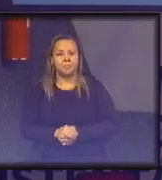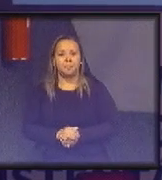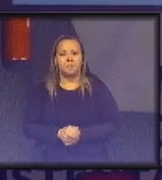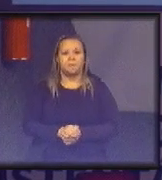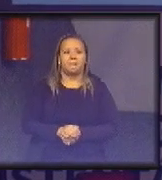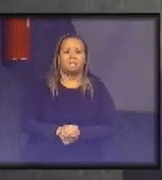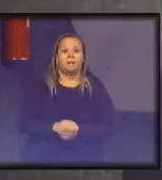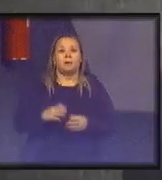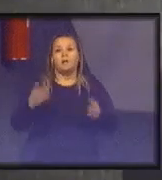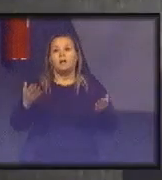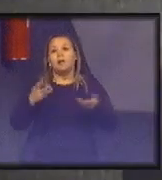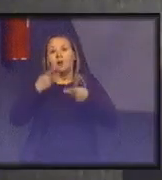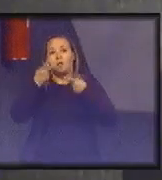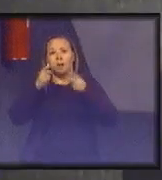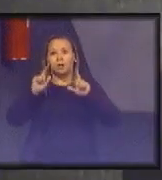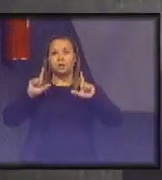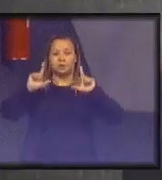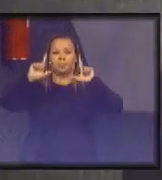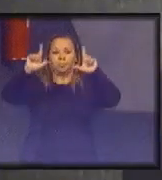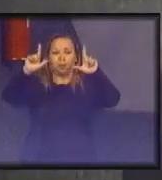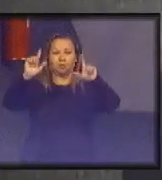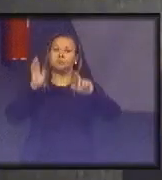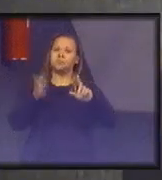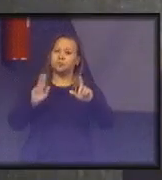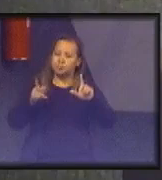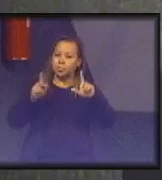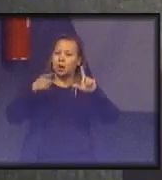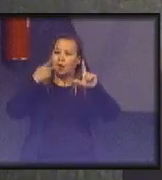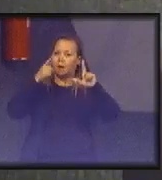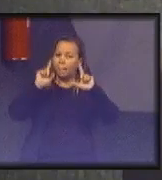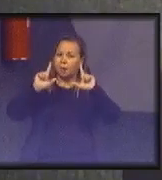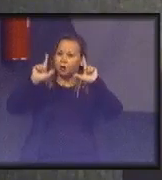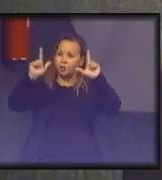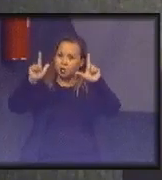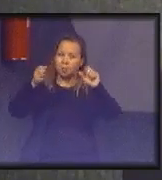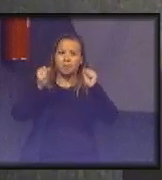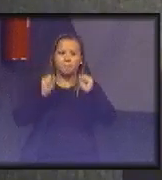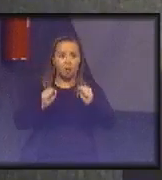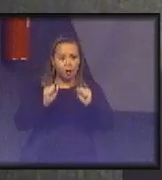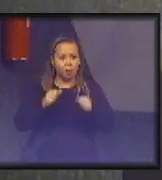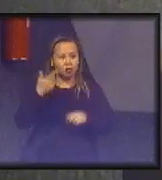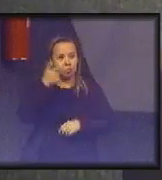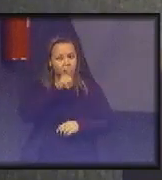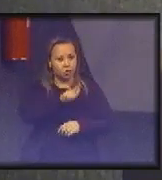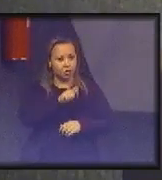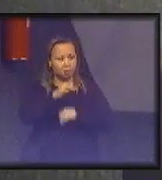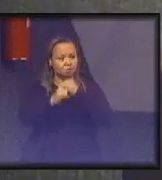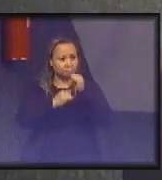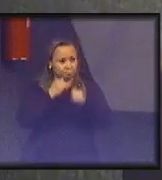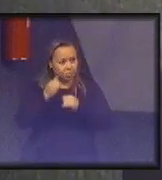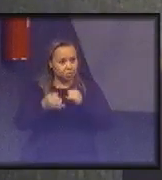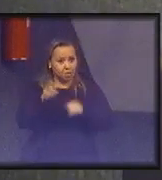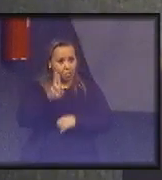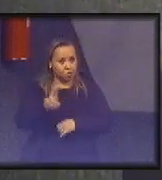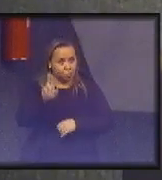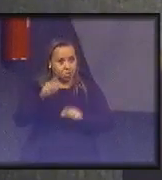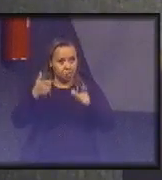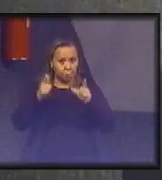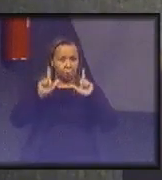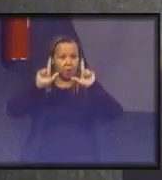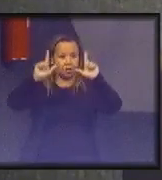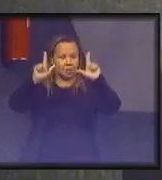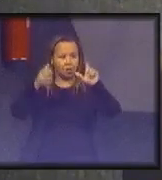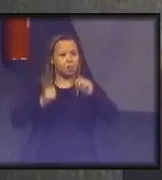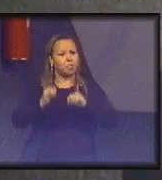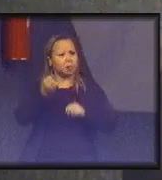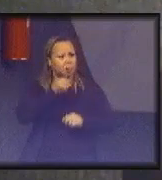Aí, agora, falar um pouquinho do painel, que eu já falei, mas é só mostrar como vocês podem acessar. É importante utilizar o painel no dia a dia, é importante